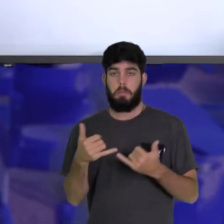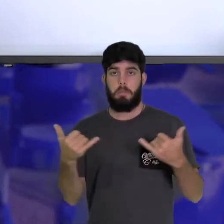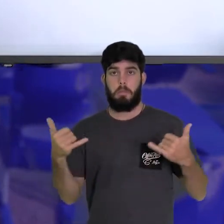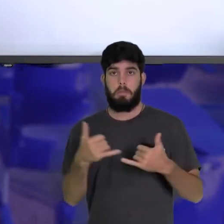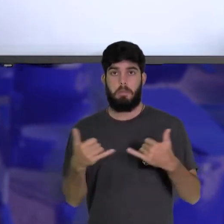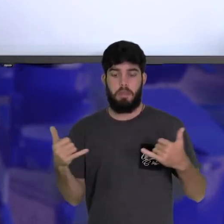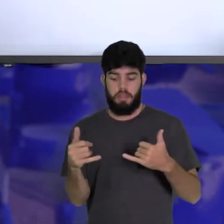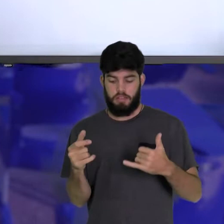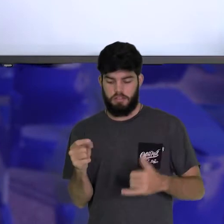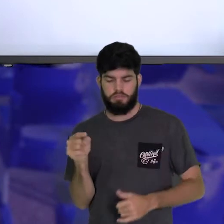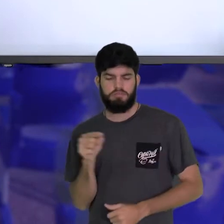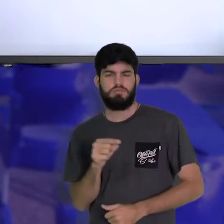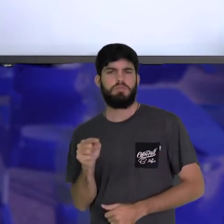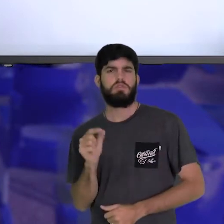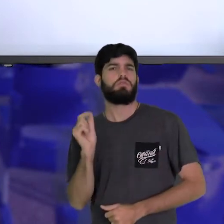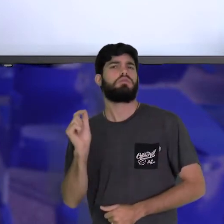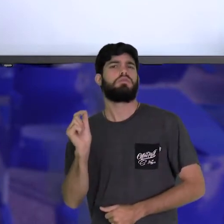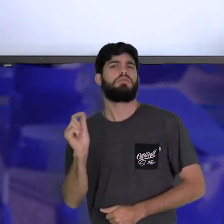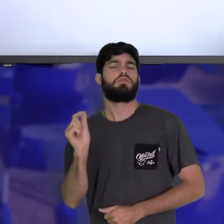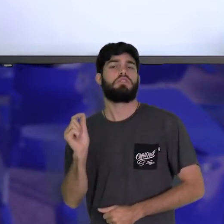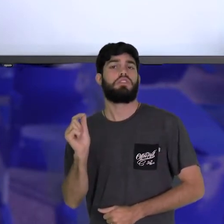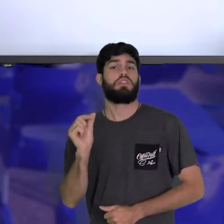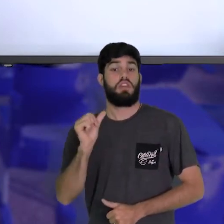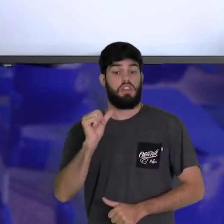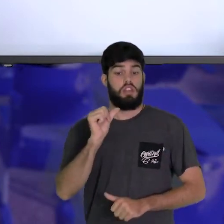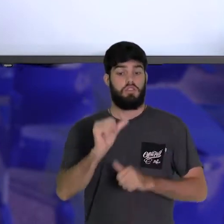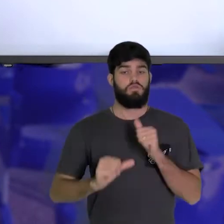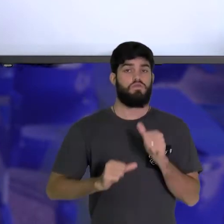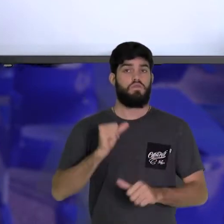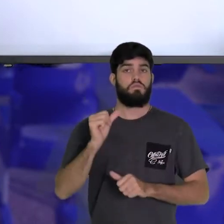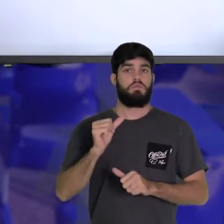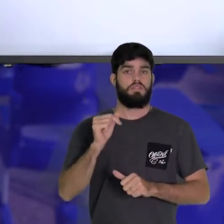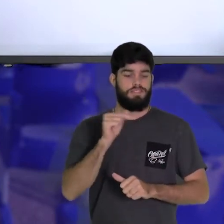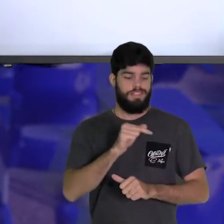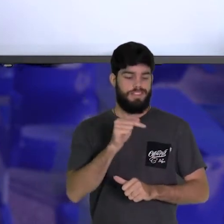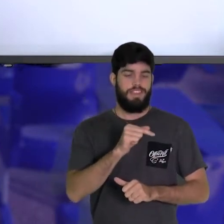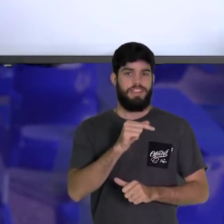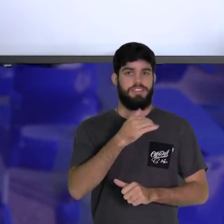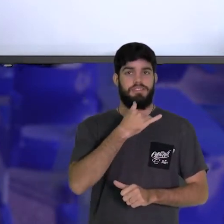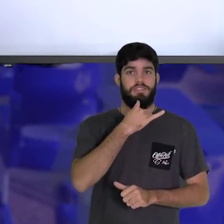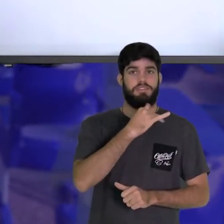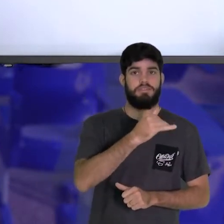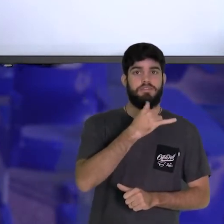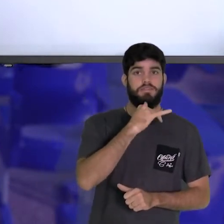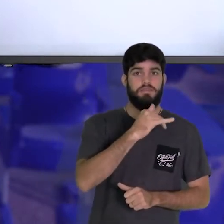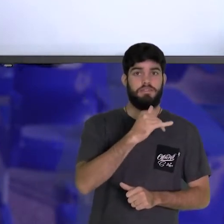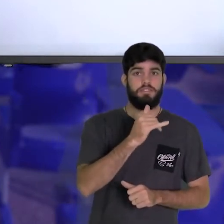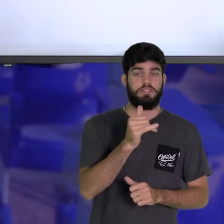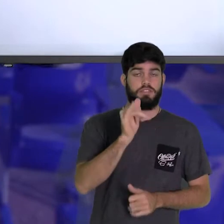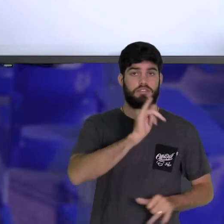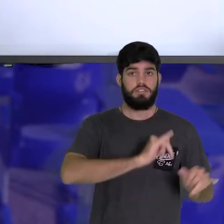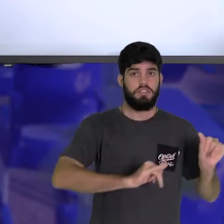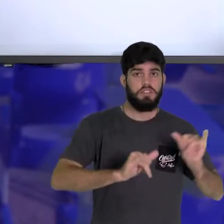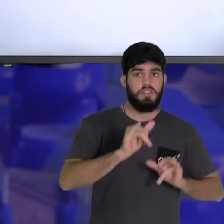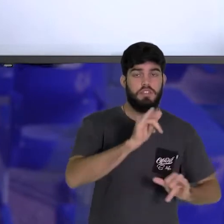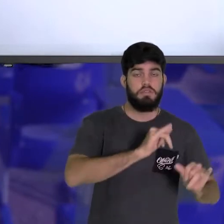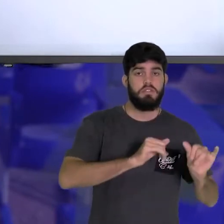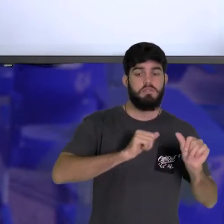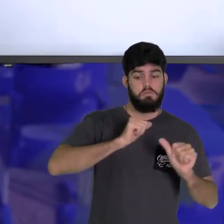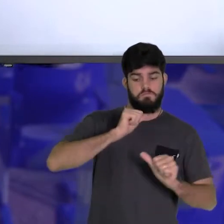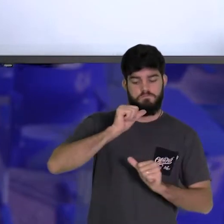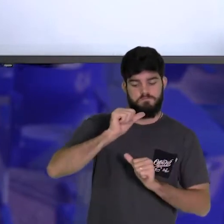dispositivo que converte, que transforma energia química